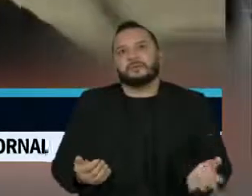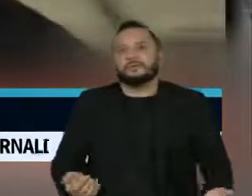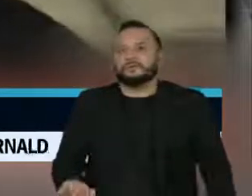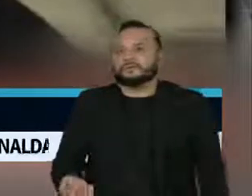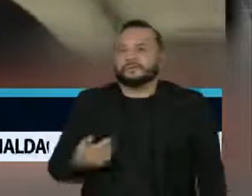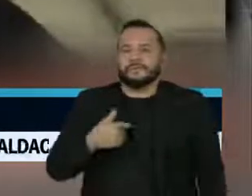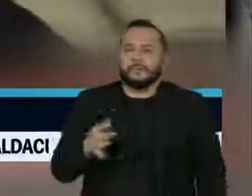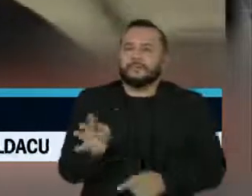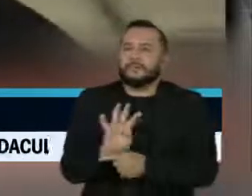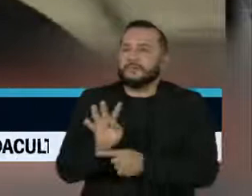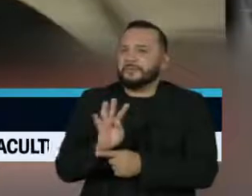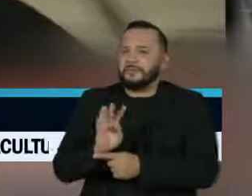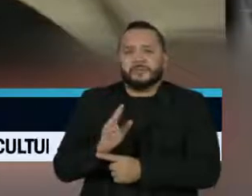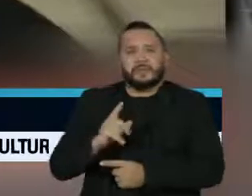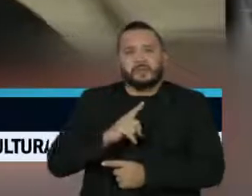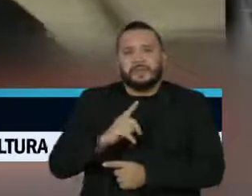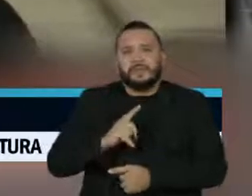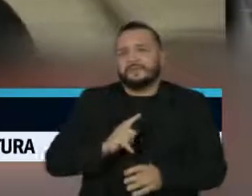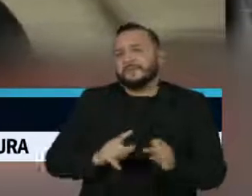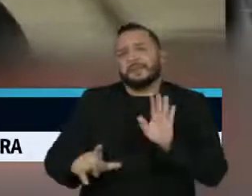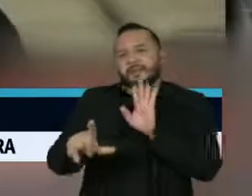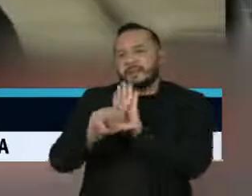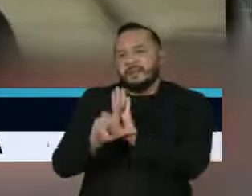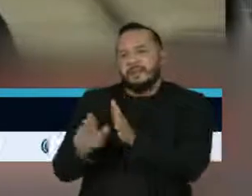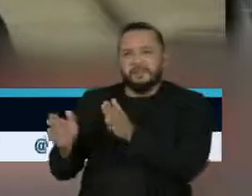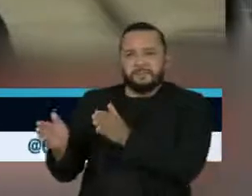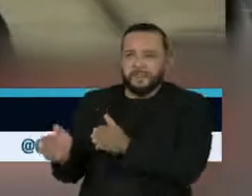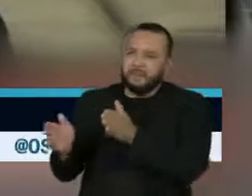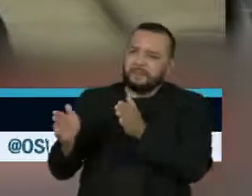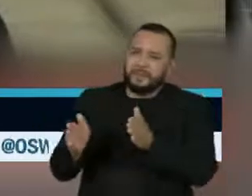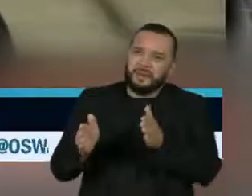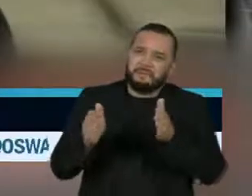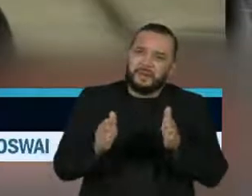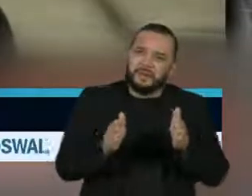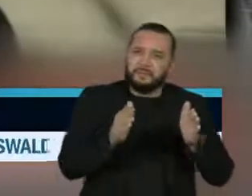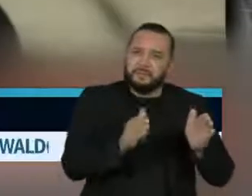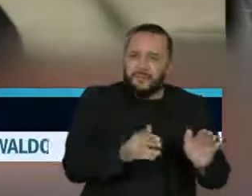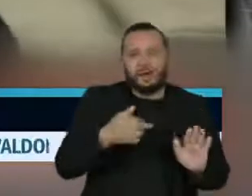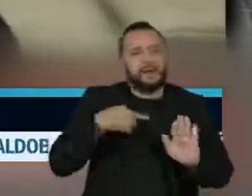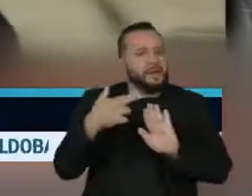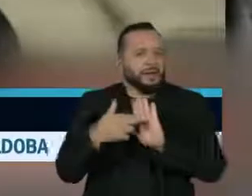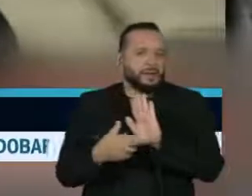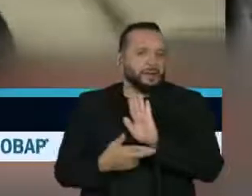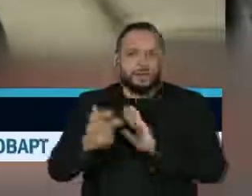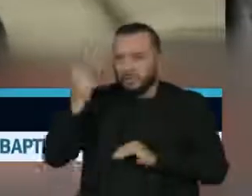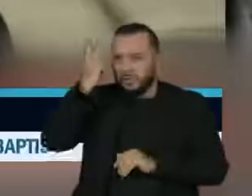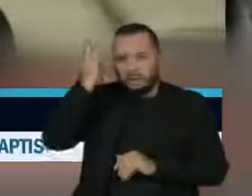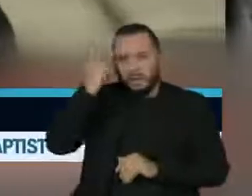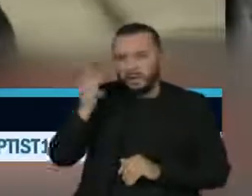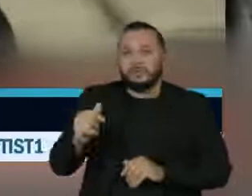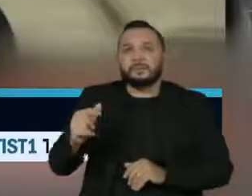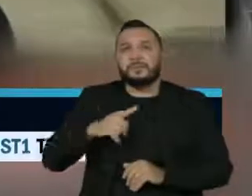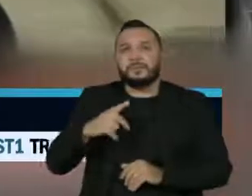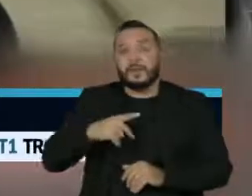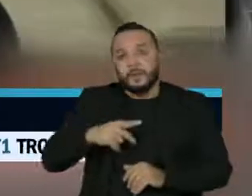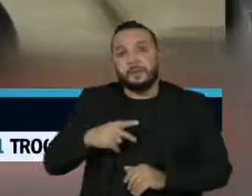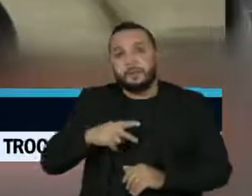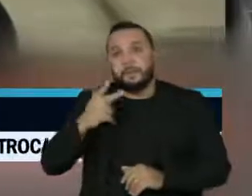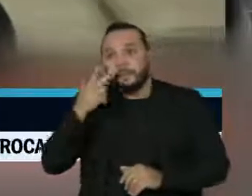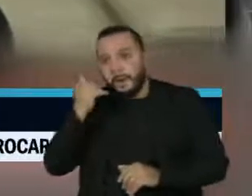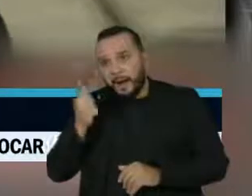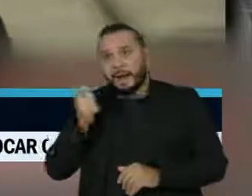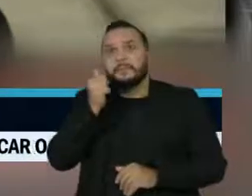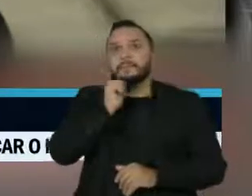filme passou por todos os trâmites legais de pasta, de crivo, de competência. Tem os pais dos meninos que viram o